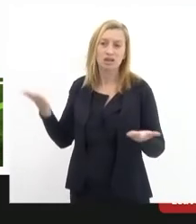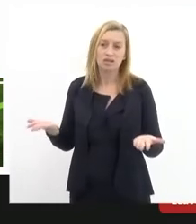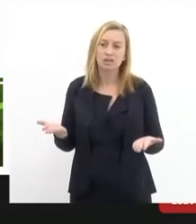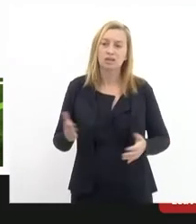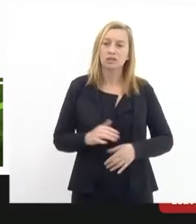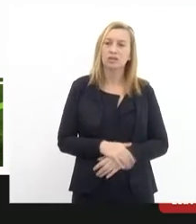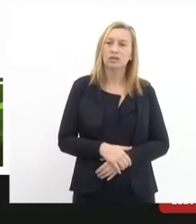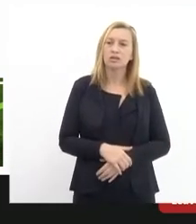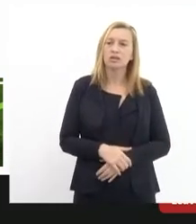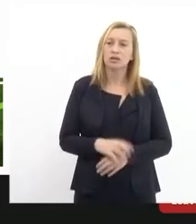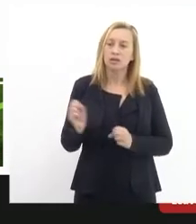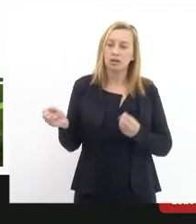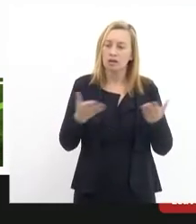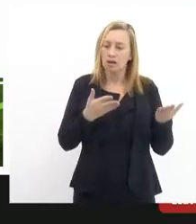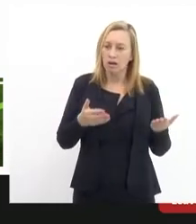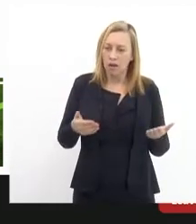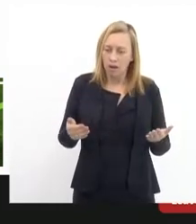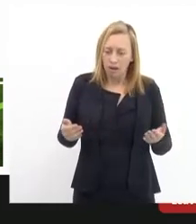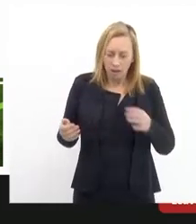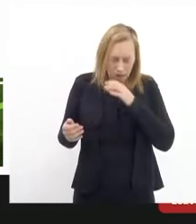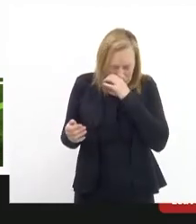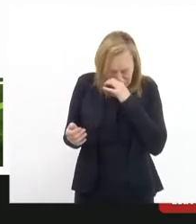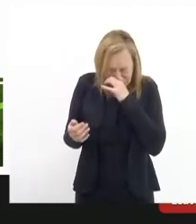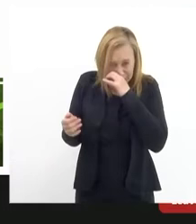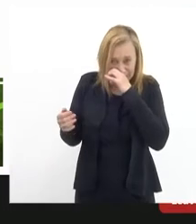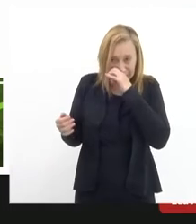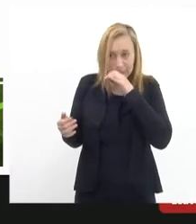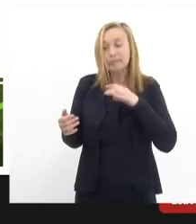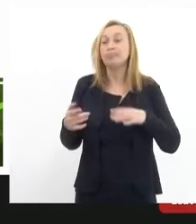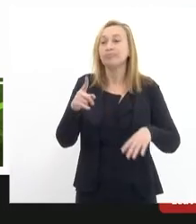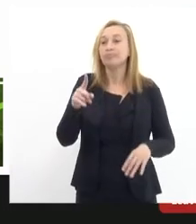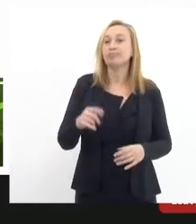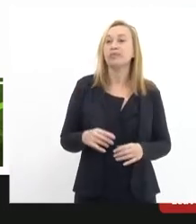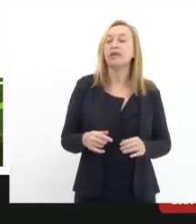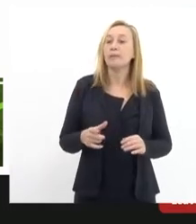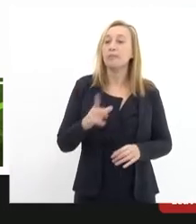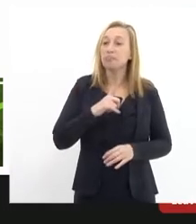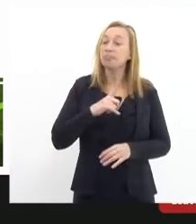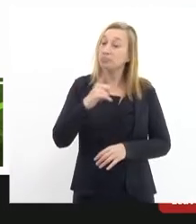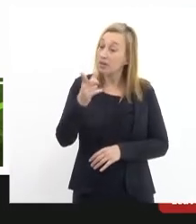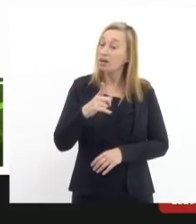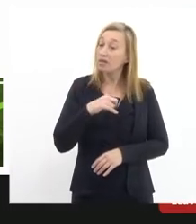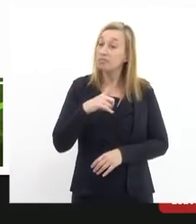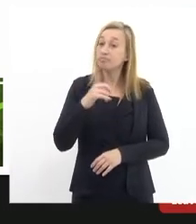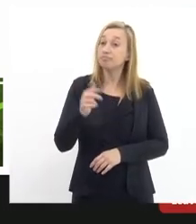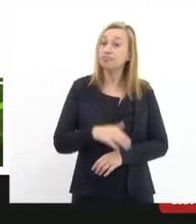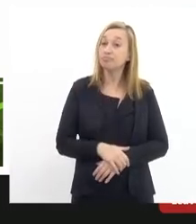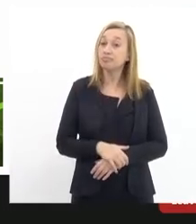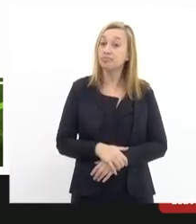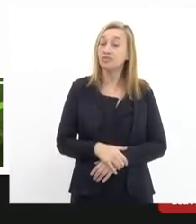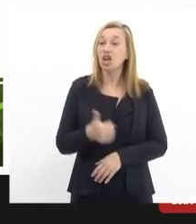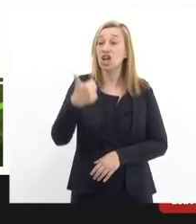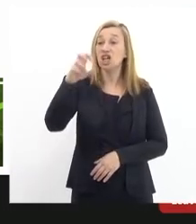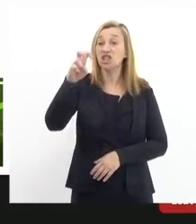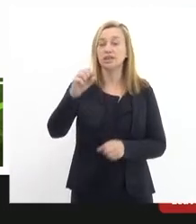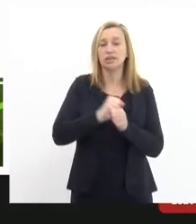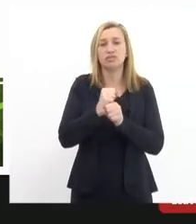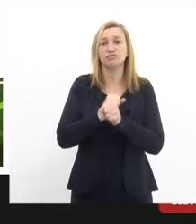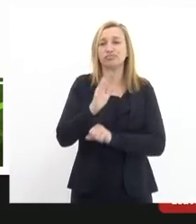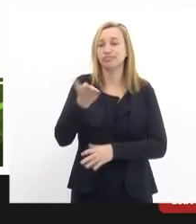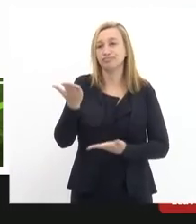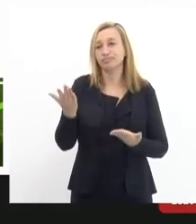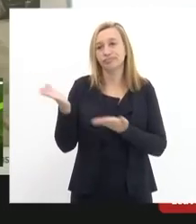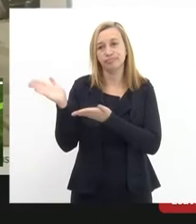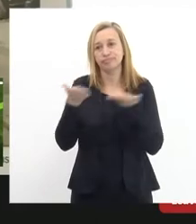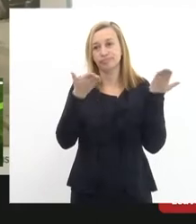Jósten. Por exemplo, isso aqui, isso aqui tem... Isso é coisa de 15 anos. Vamos